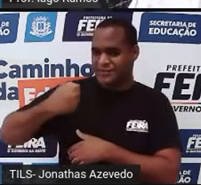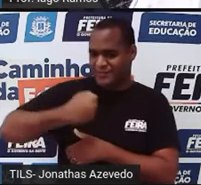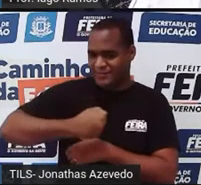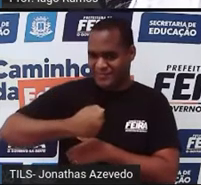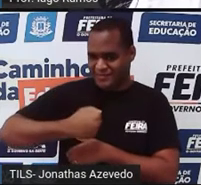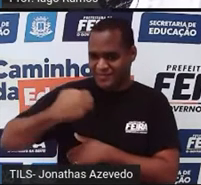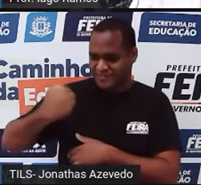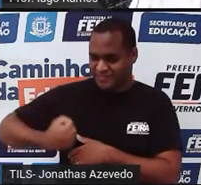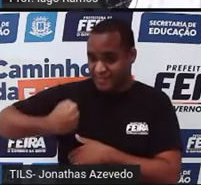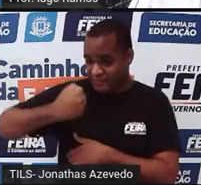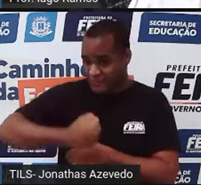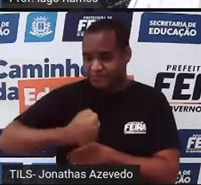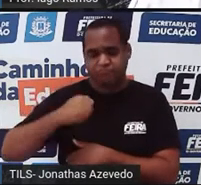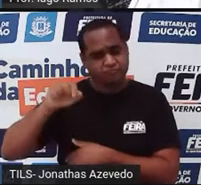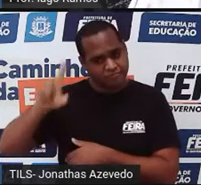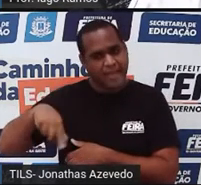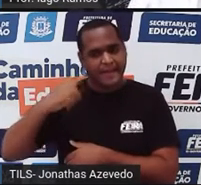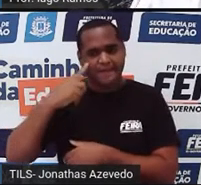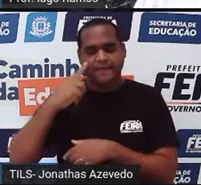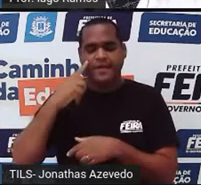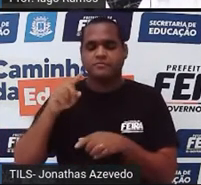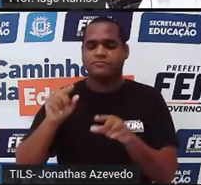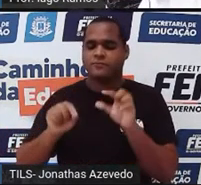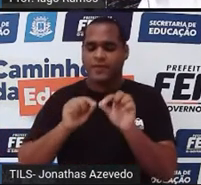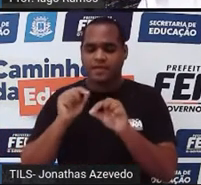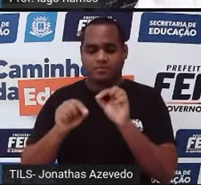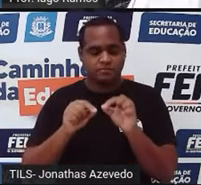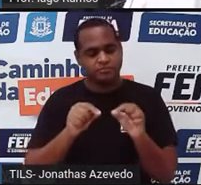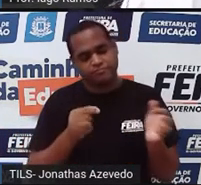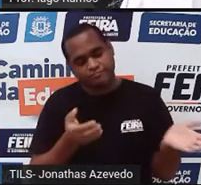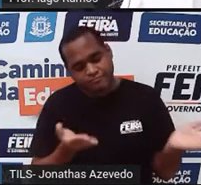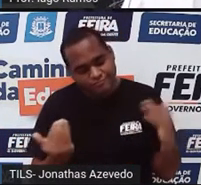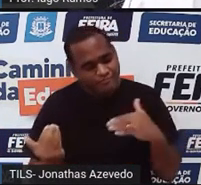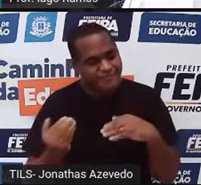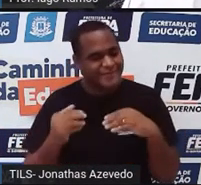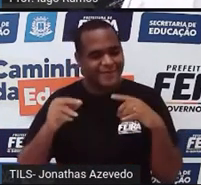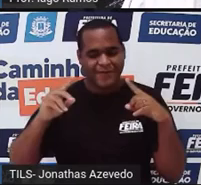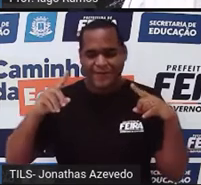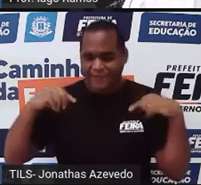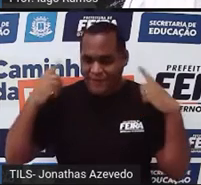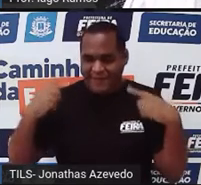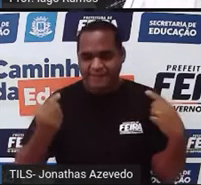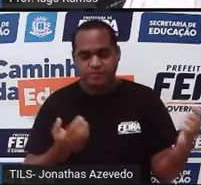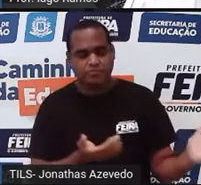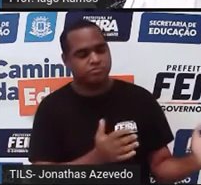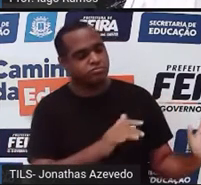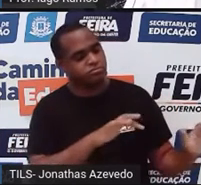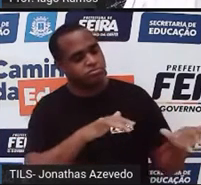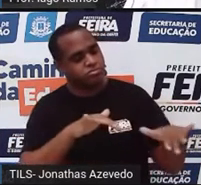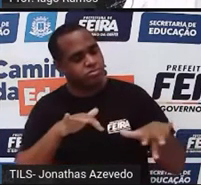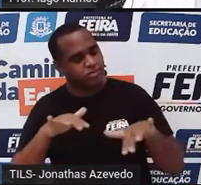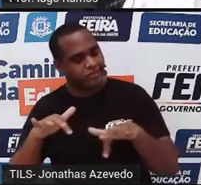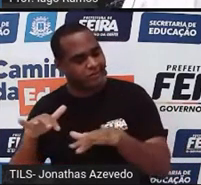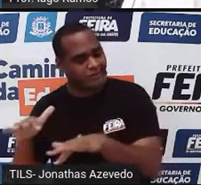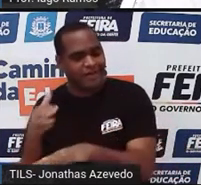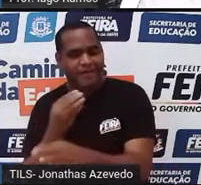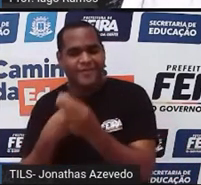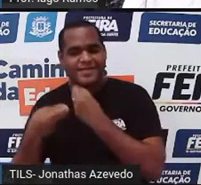ovelhinhas ali e aí você vai sair com essas ovelhinhas para, né, que elas possam se alimentar.